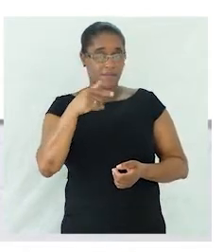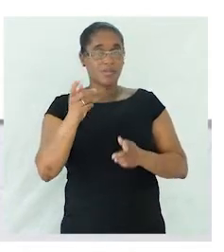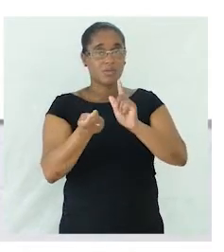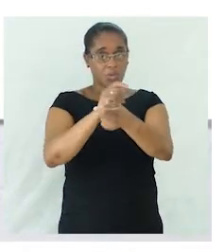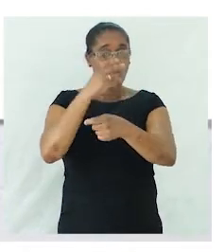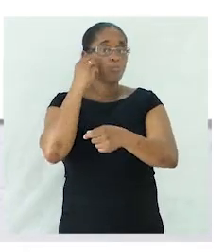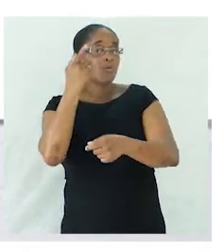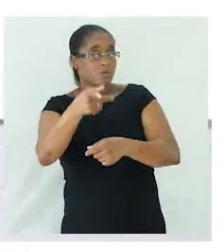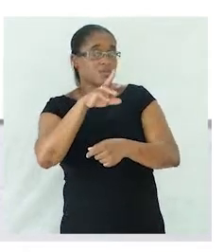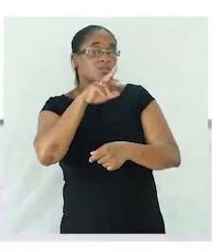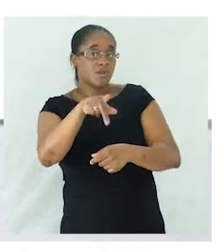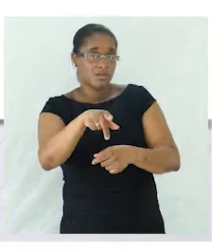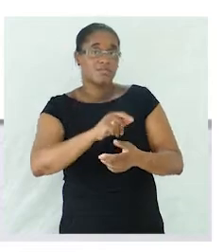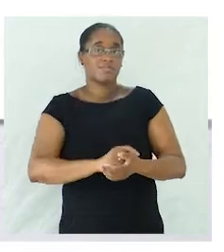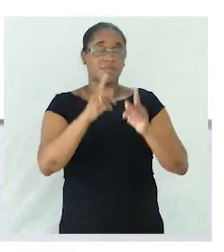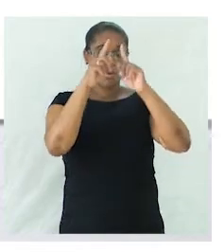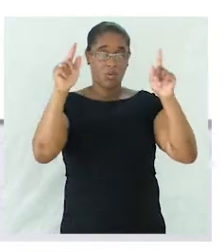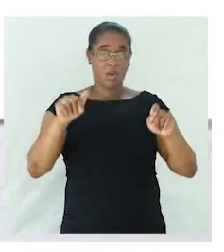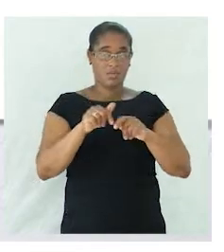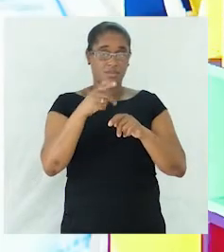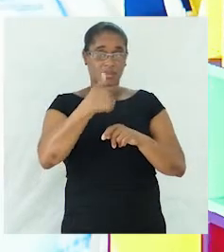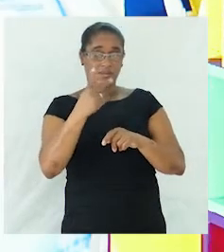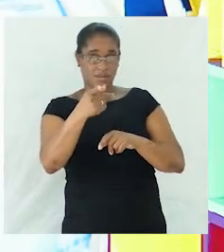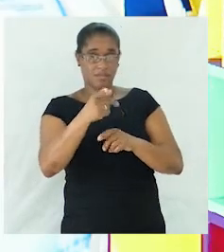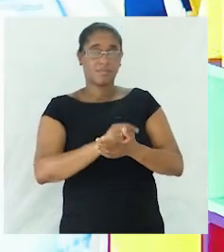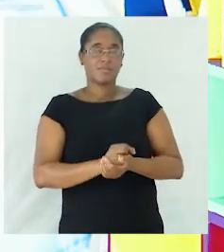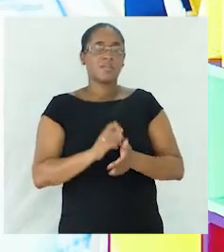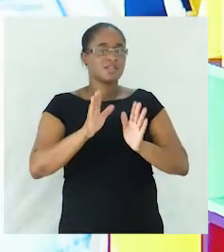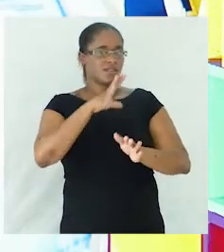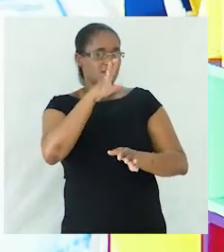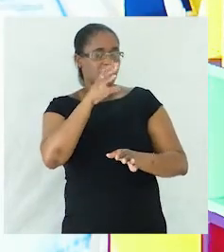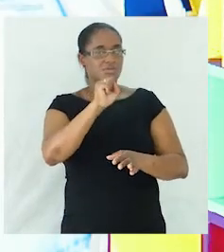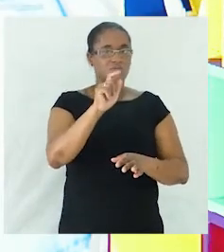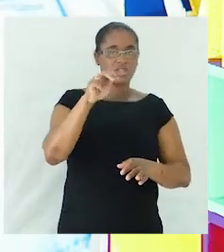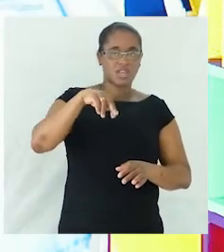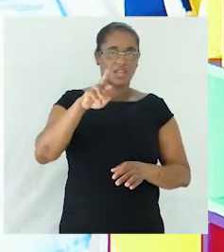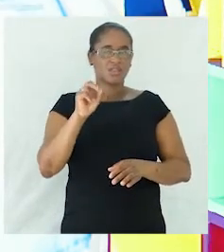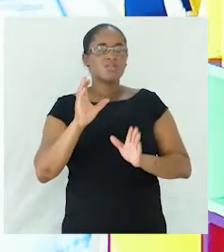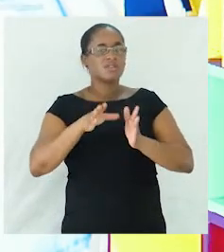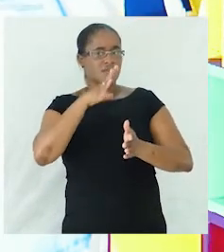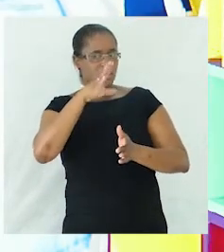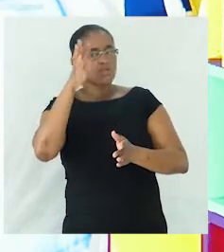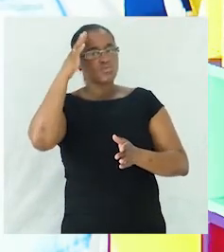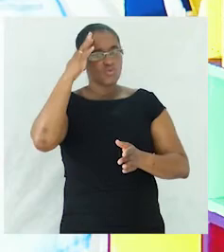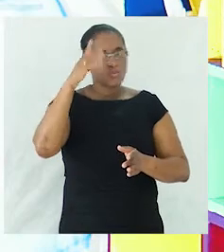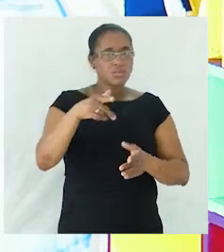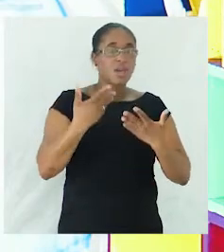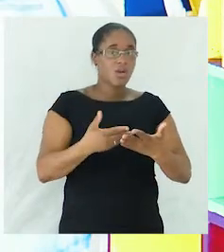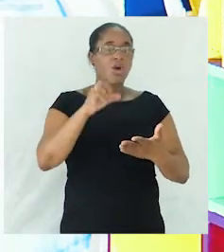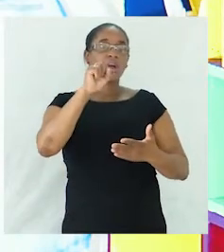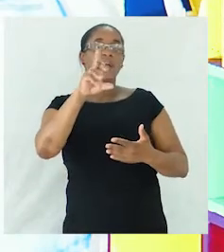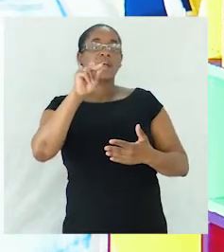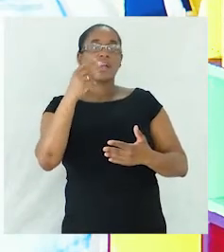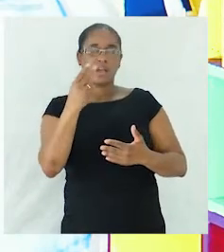textinho que temos aqui no livro bom já falamos do género já falamos do número agora vamos falar de graus